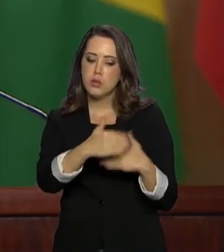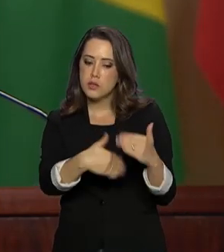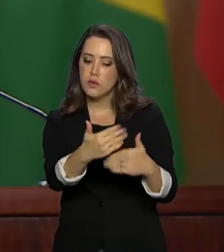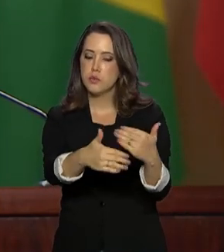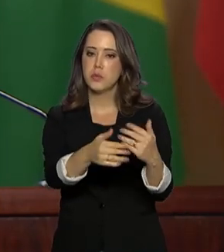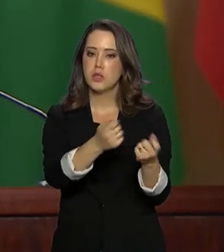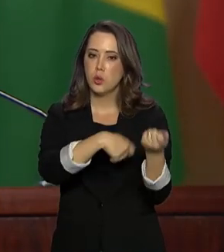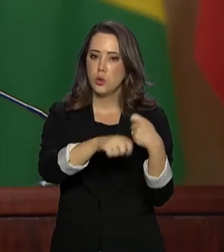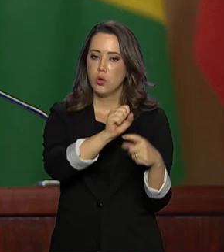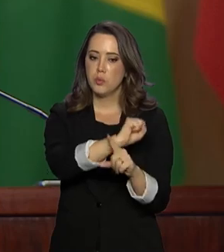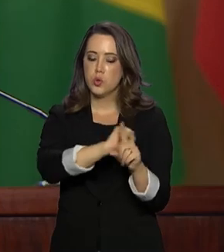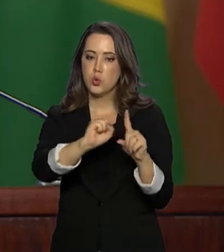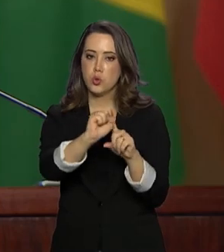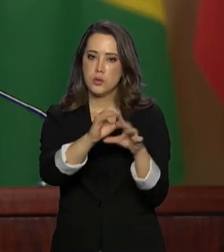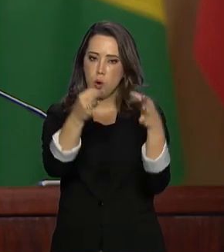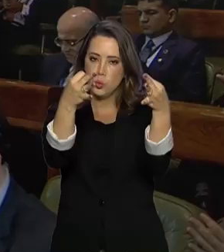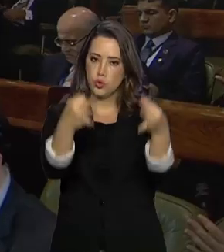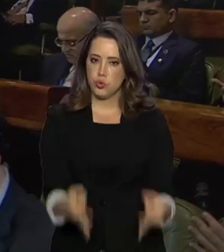justo.